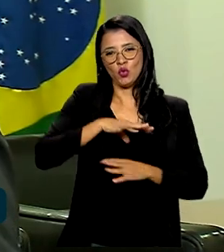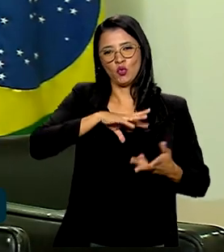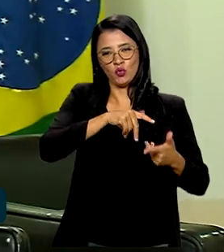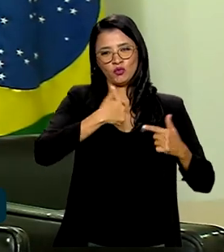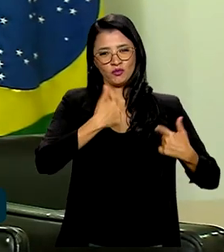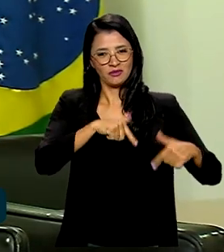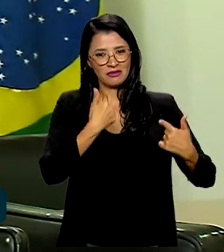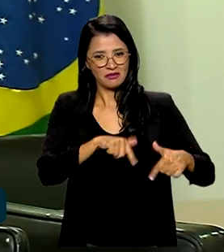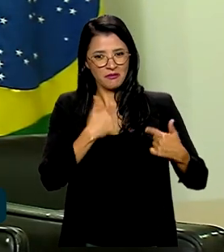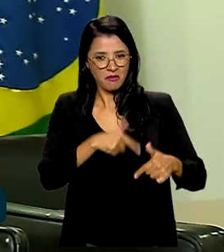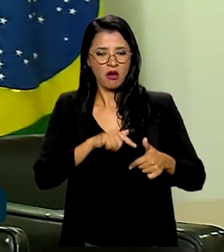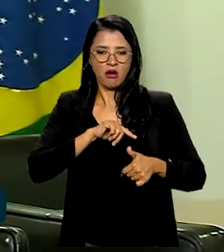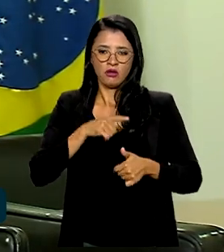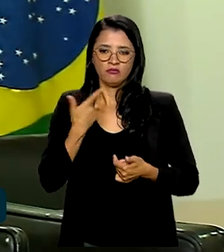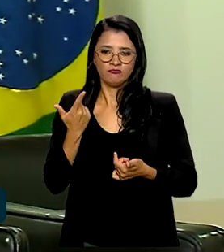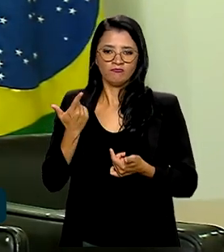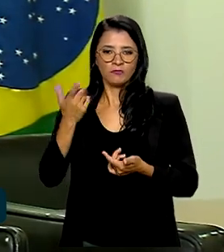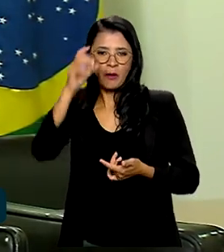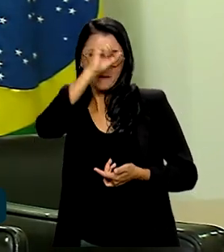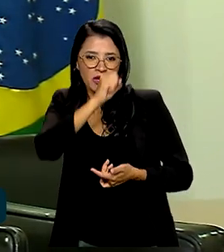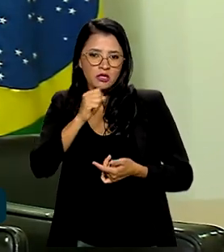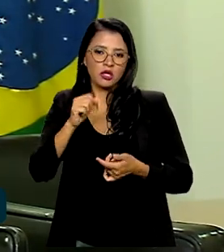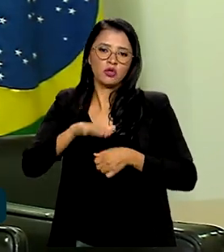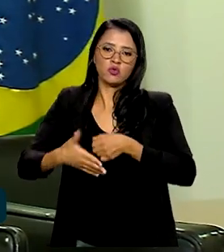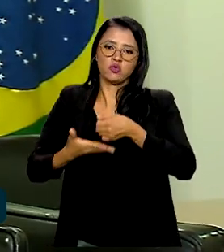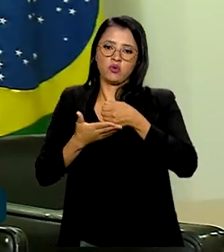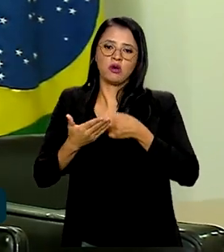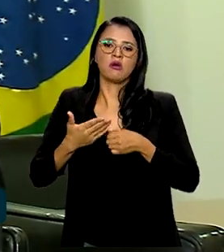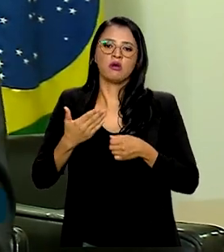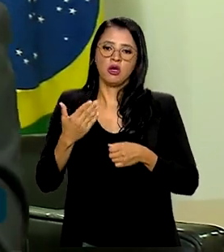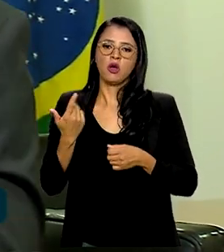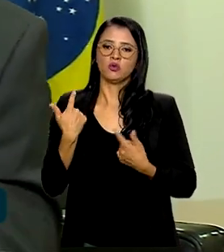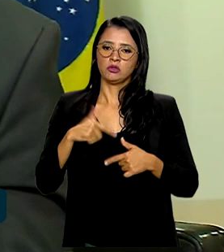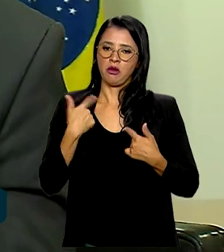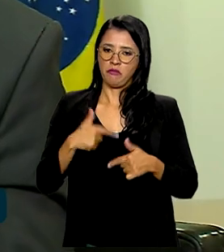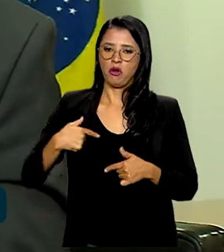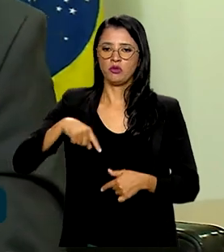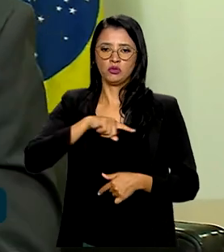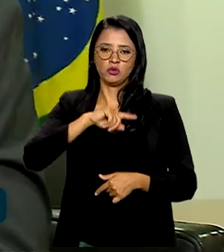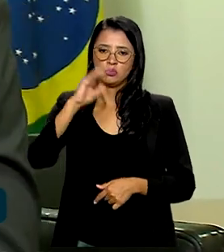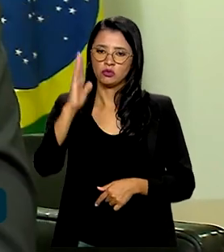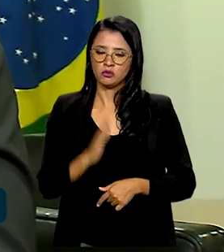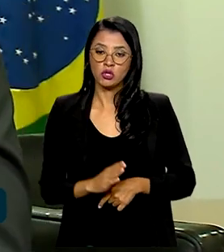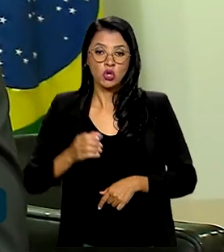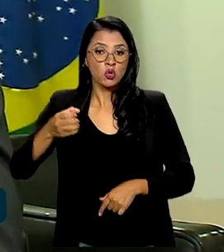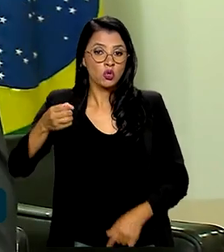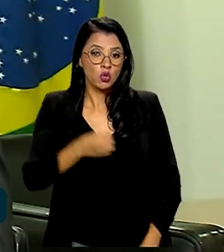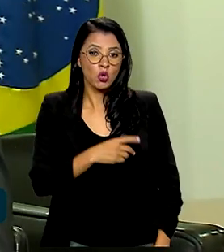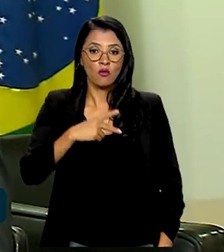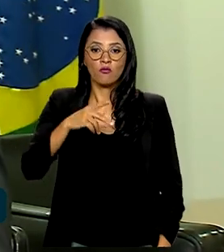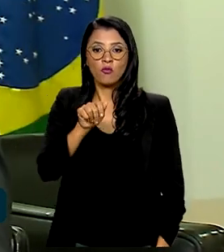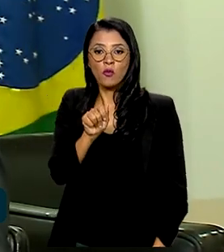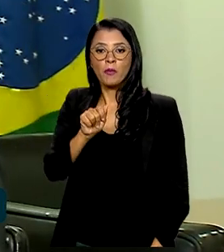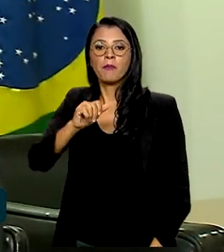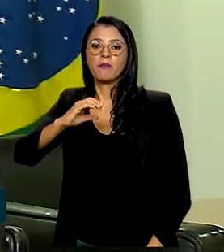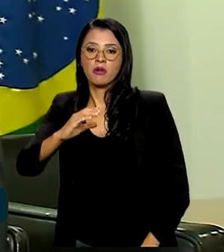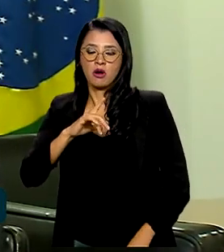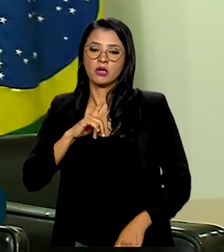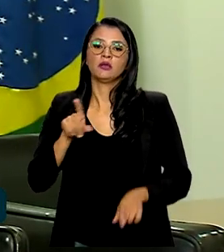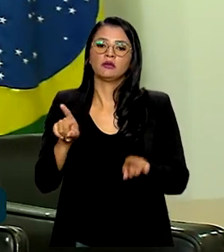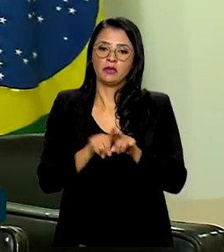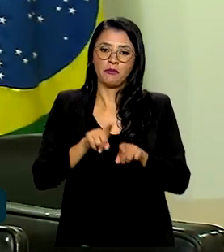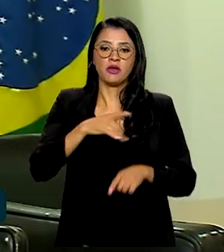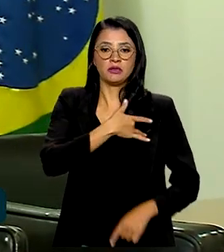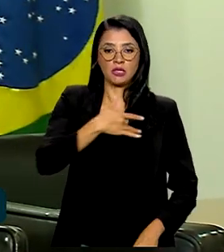qualificando de forma sustentável a formação de mão de obra no nosso país. O novo PAC cuida da saúde, da cultura, da